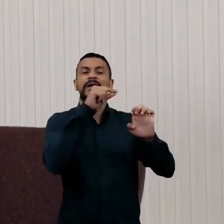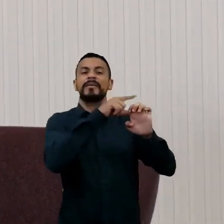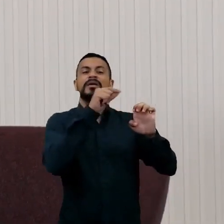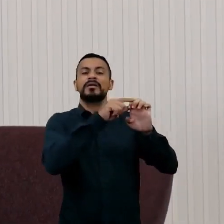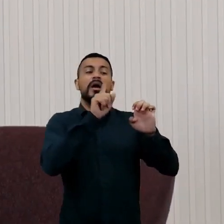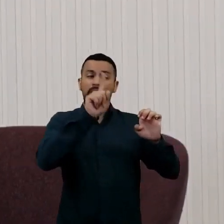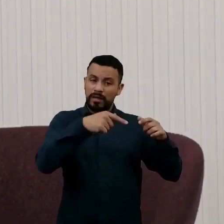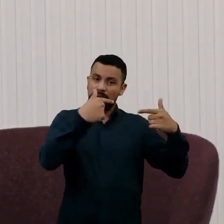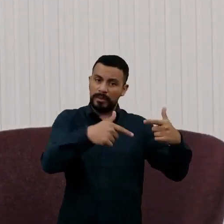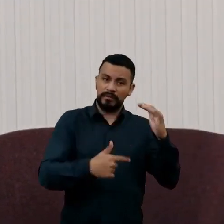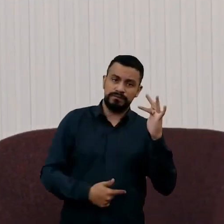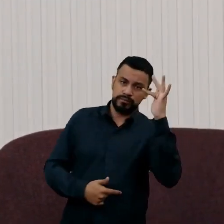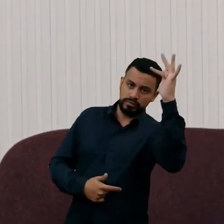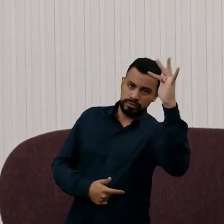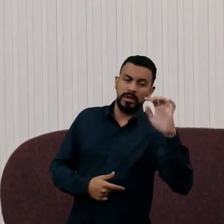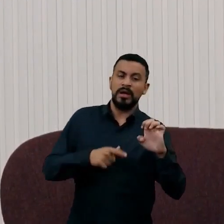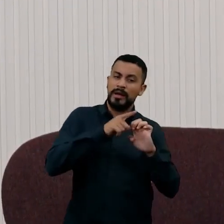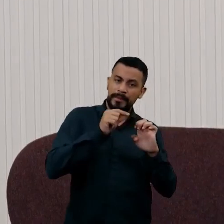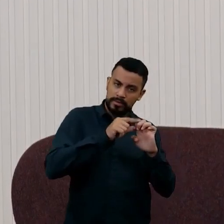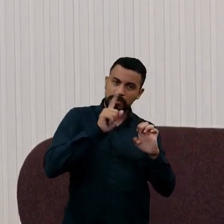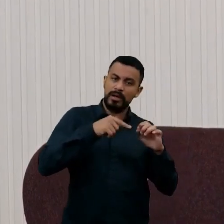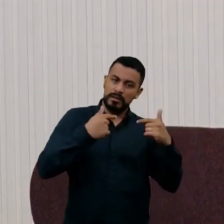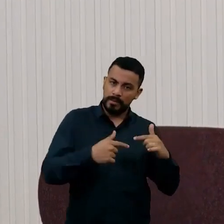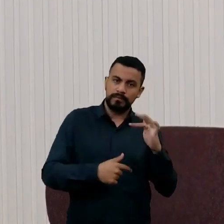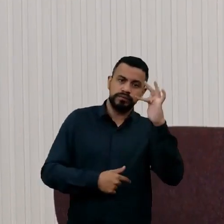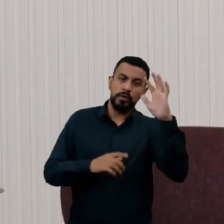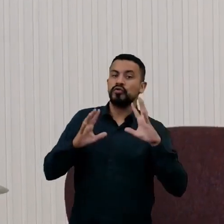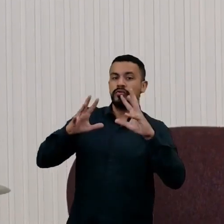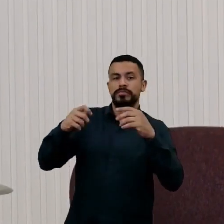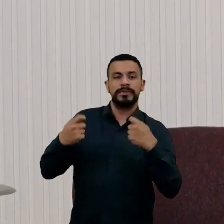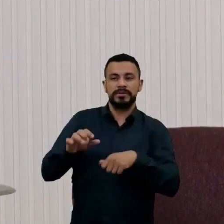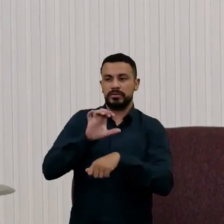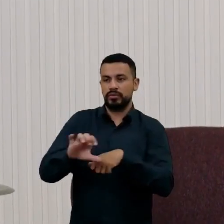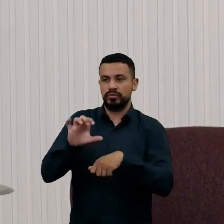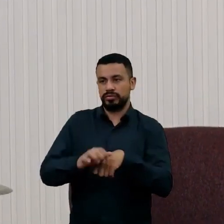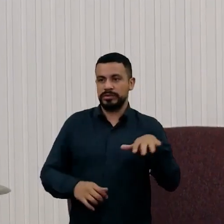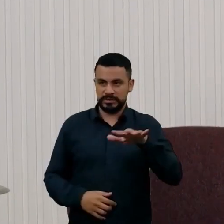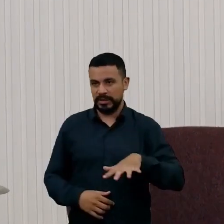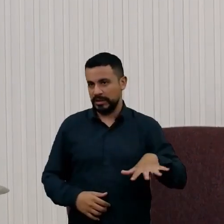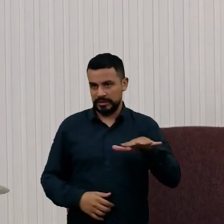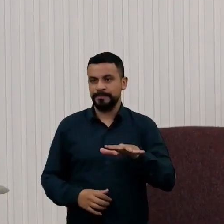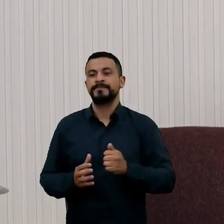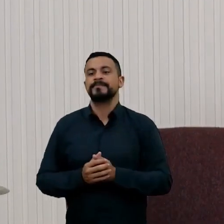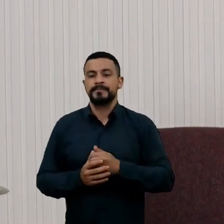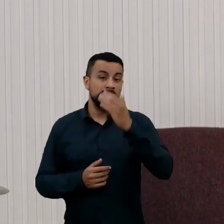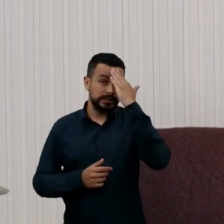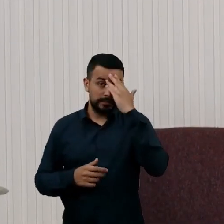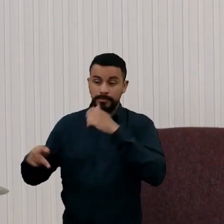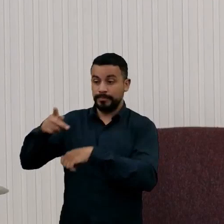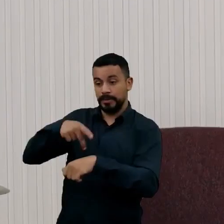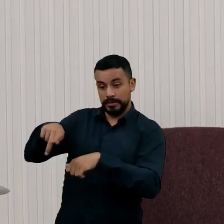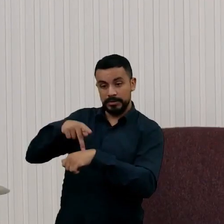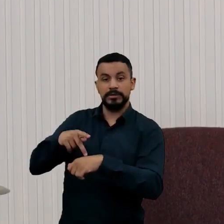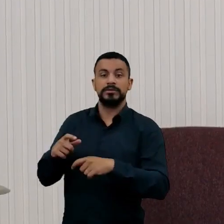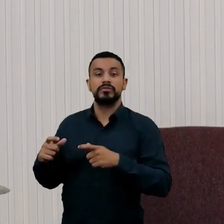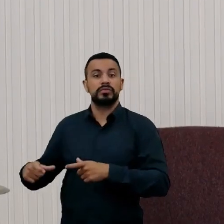empreendedorismo é o trabalho do futuro e todos devem fazer cursos nessa área. Claro que os países, as jurisdições